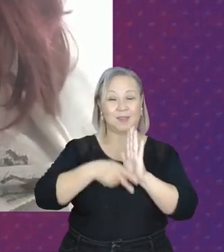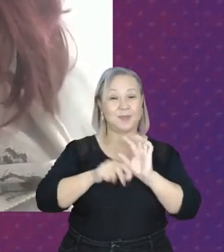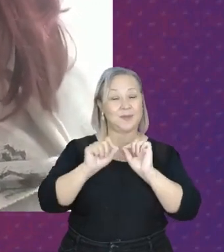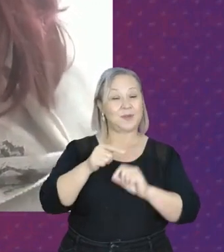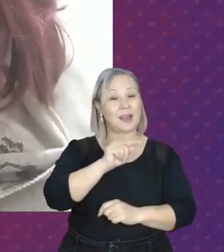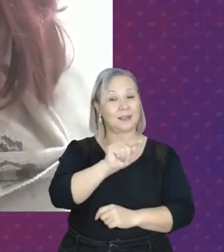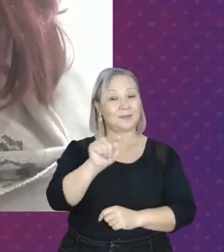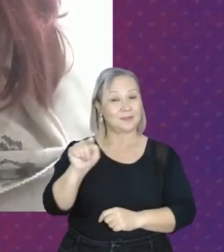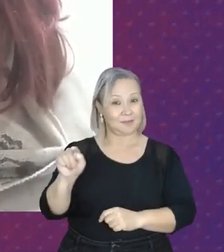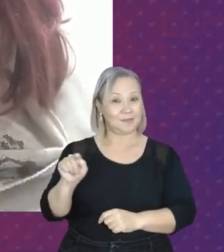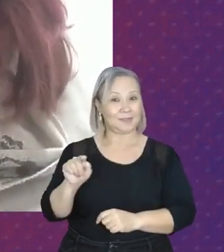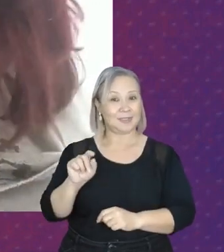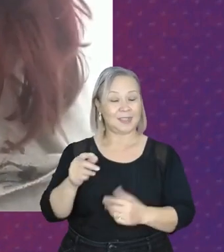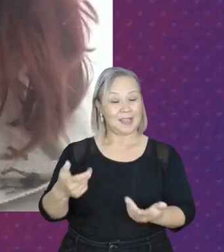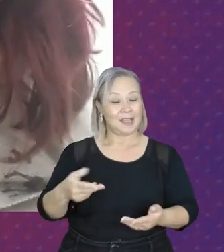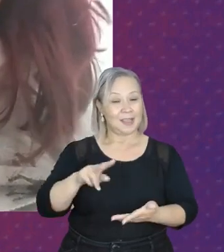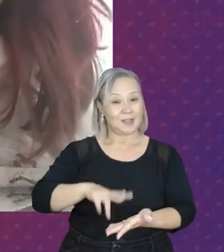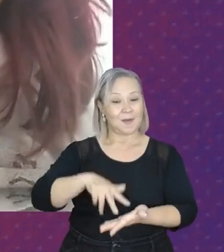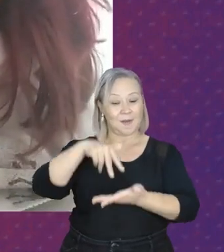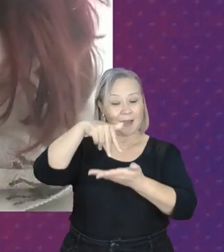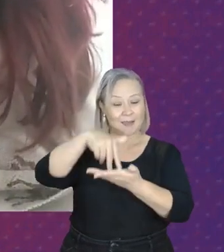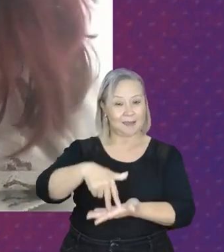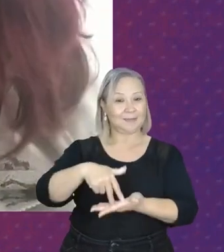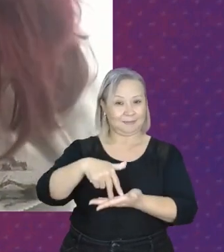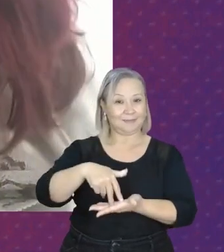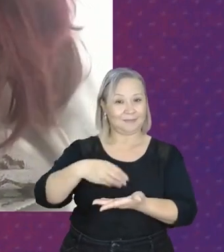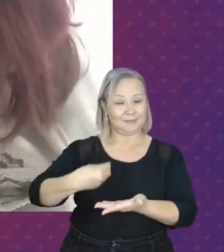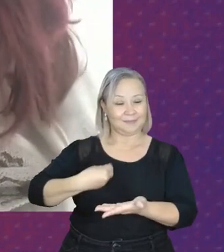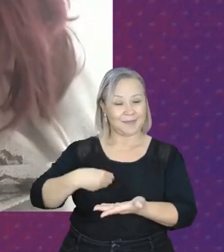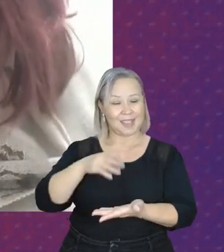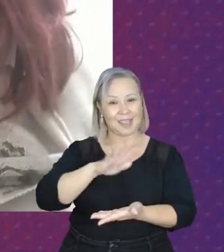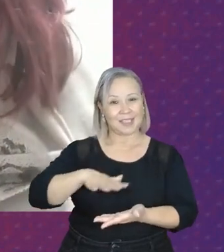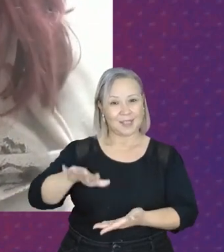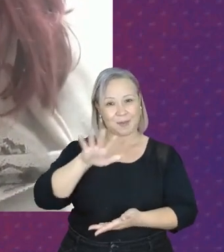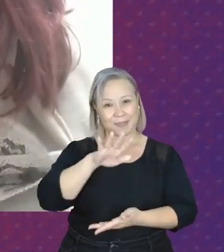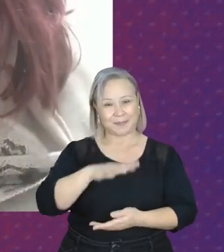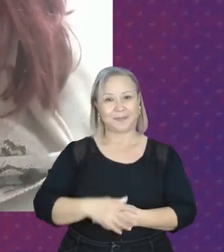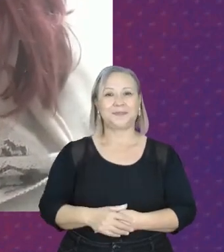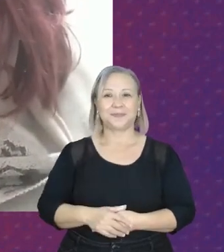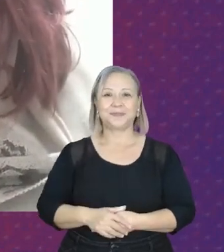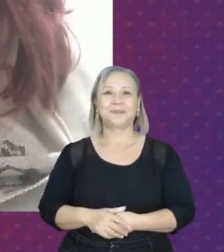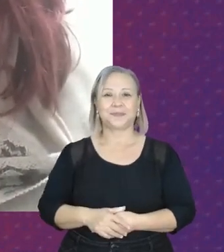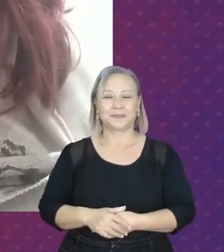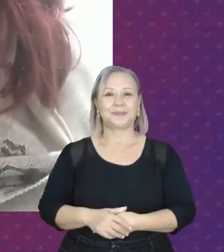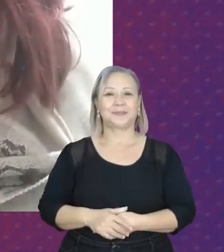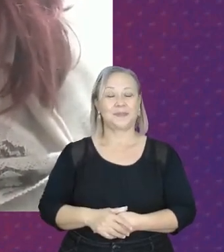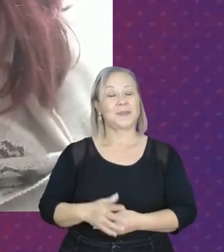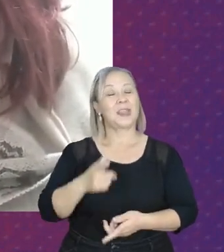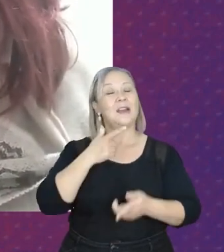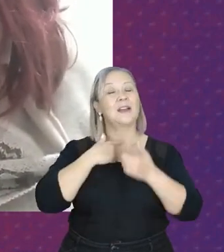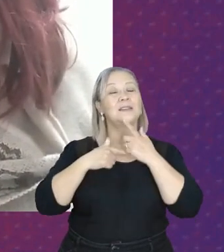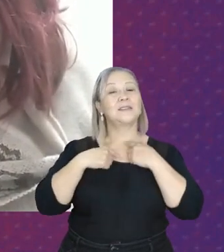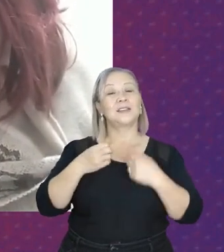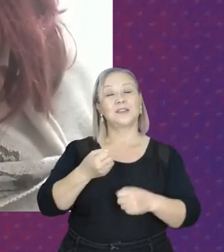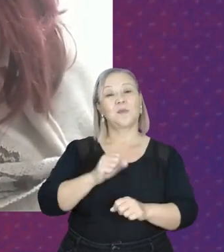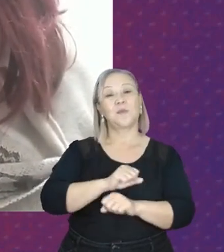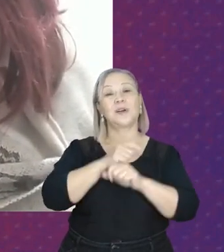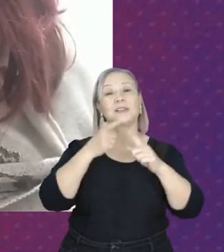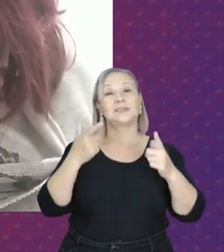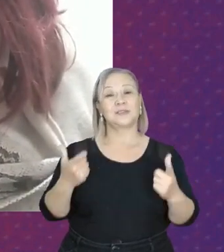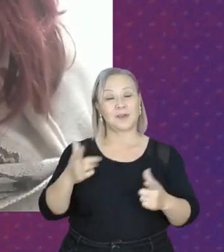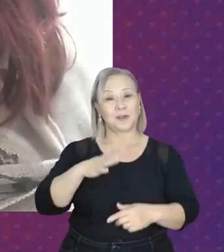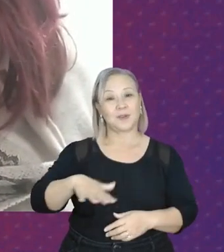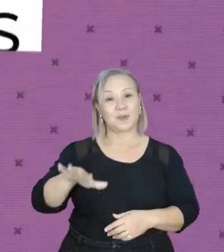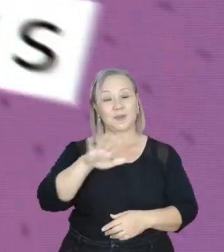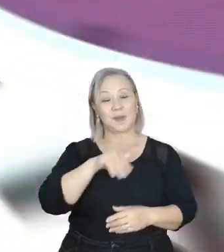vocês, eu estou à disposição de todas. E desejo boa sorte a todas nós